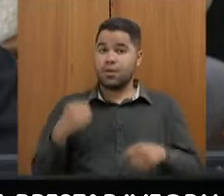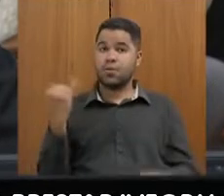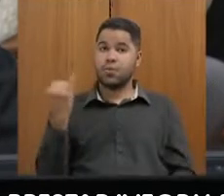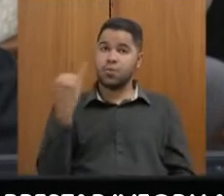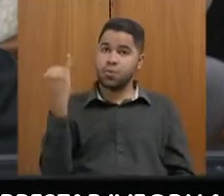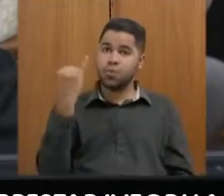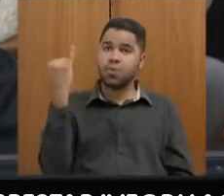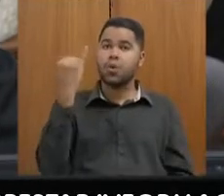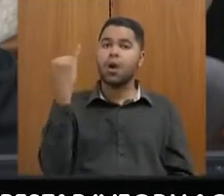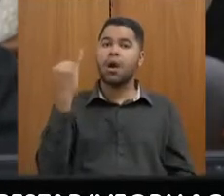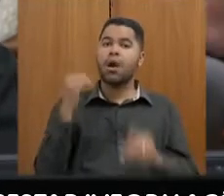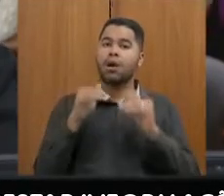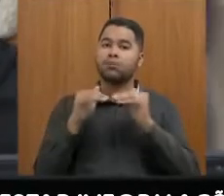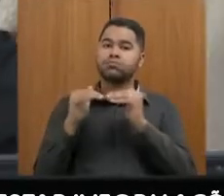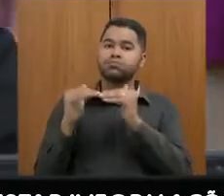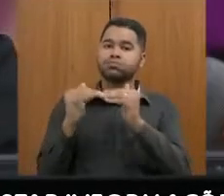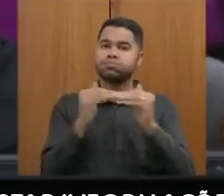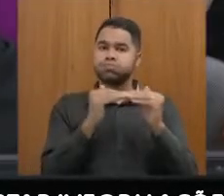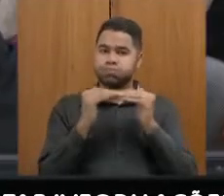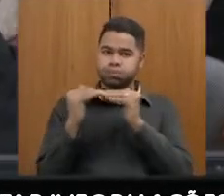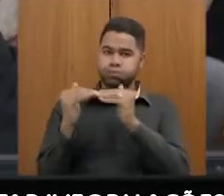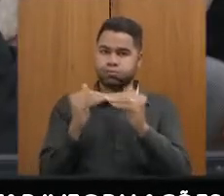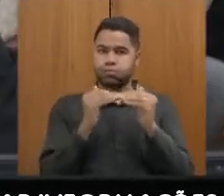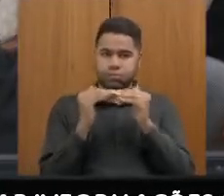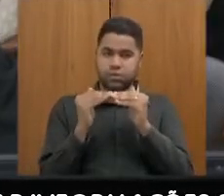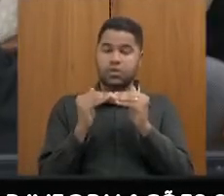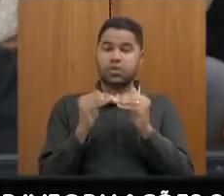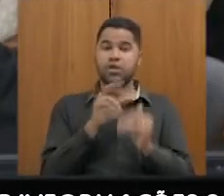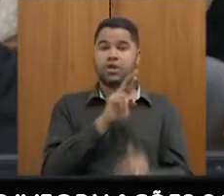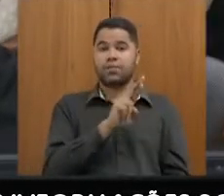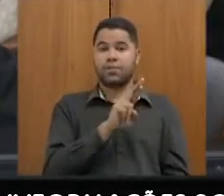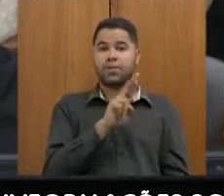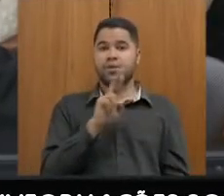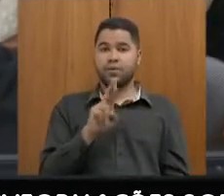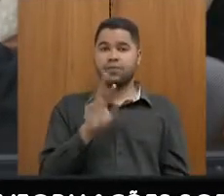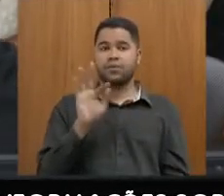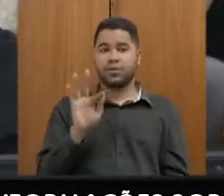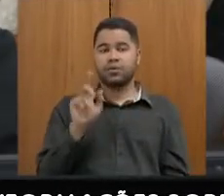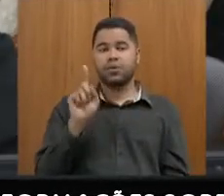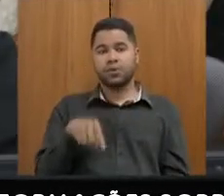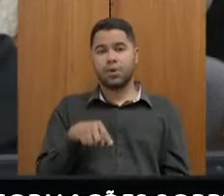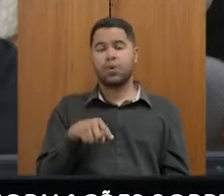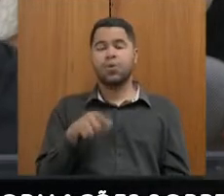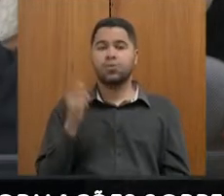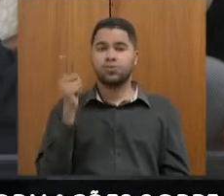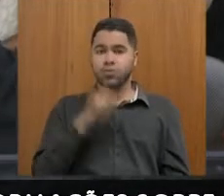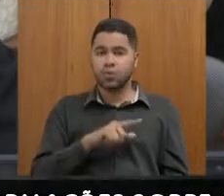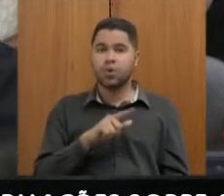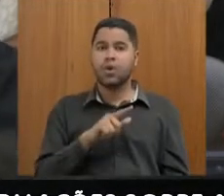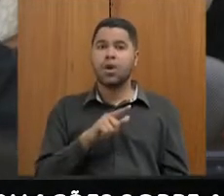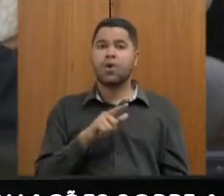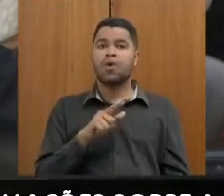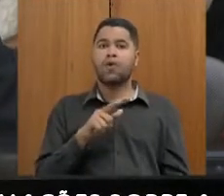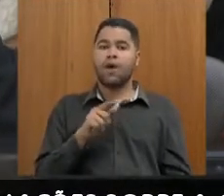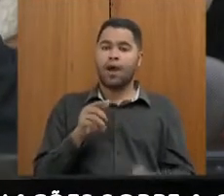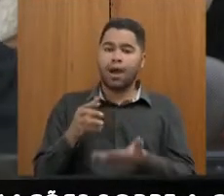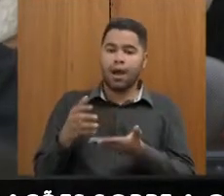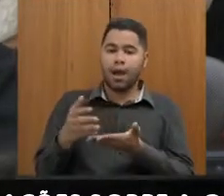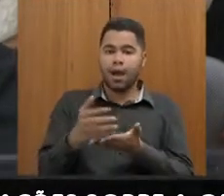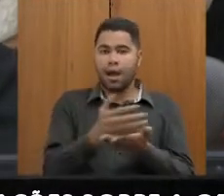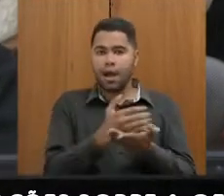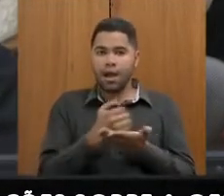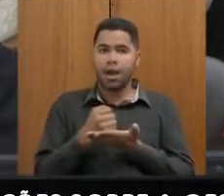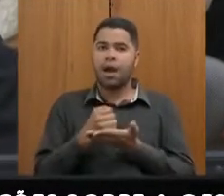para o equilíbrio do regime de reparação fiscal, uma vez que ele ajudará, o valor da alienação ajudará